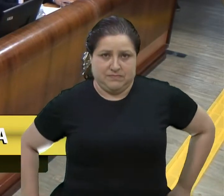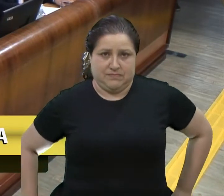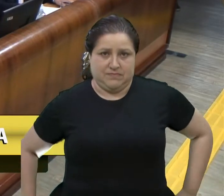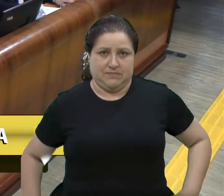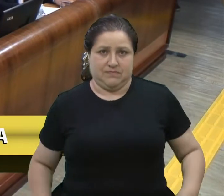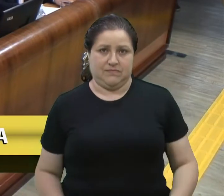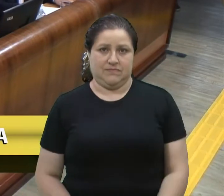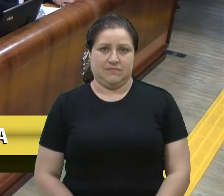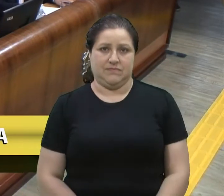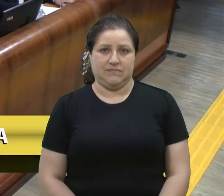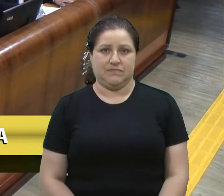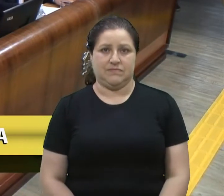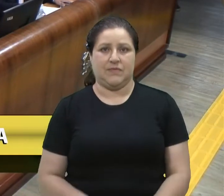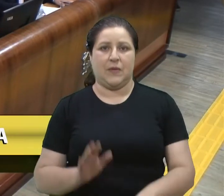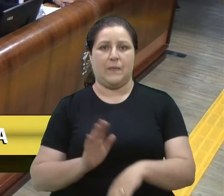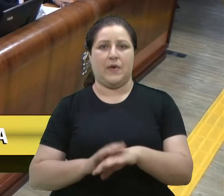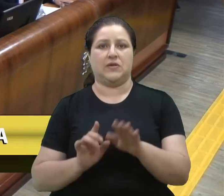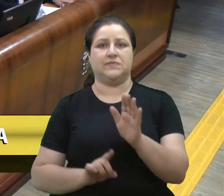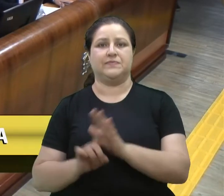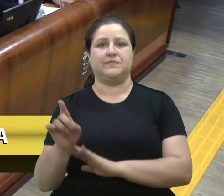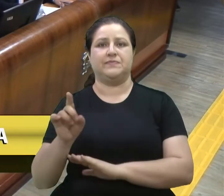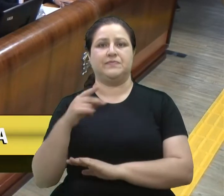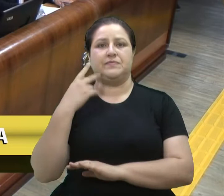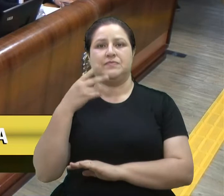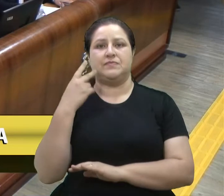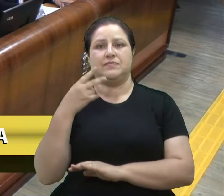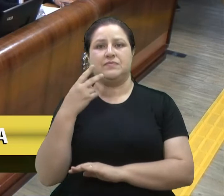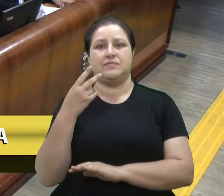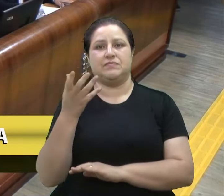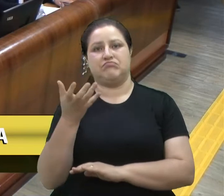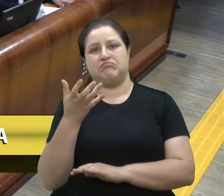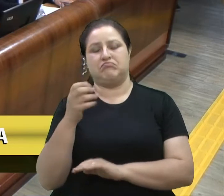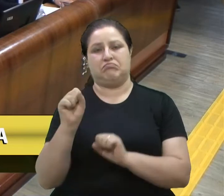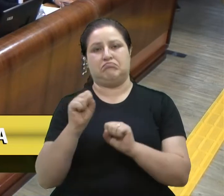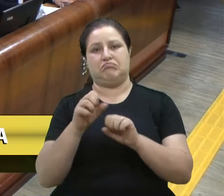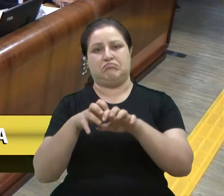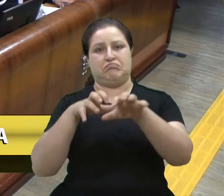Mais algum questionamento, algum vereador, talvez esteja online.